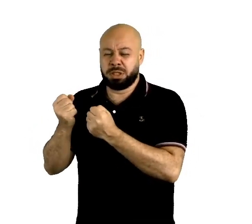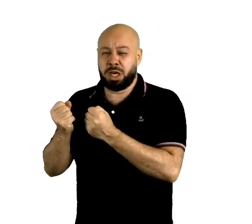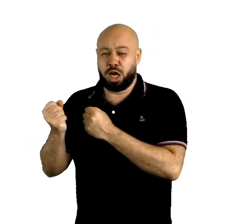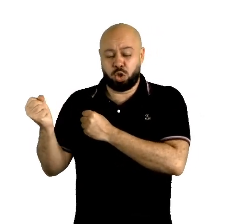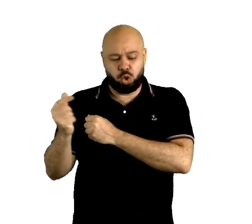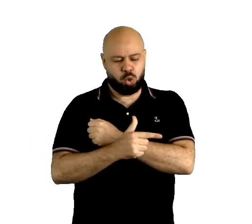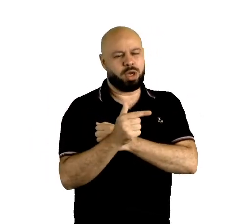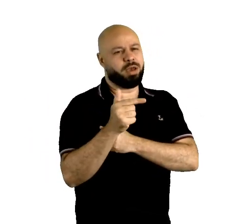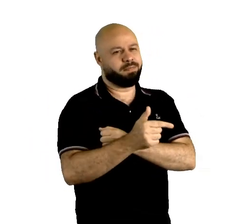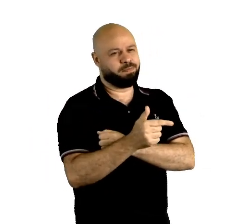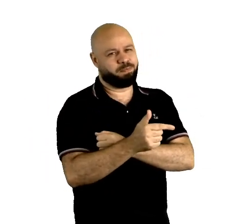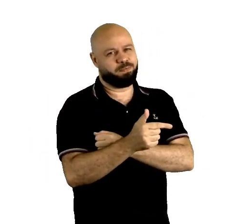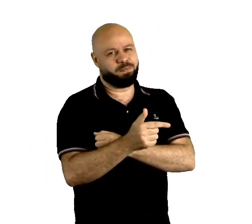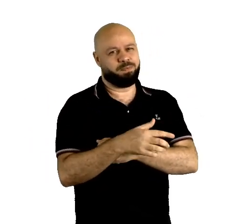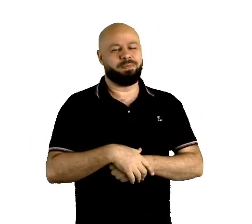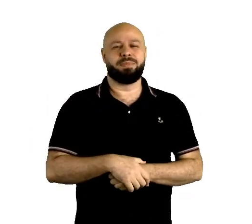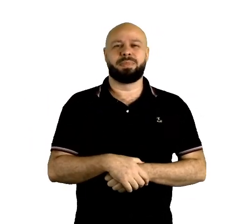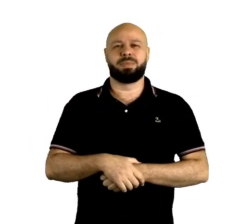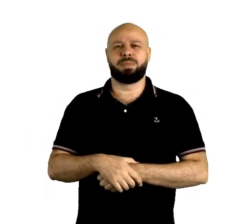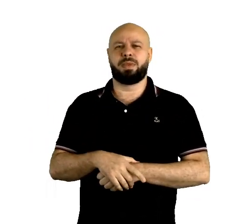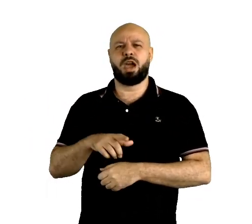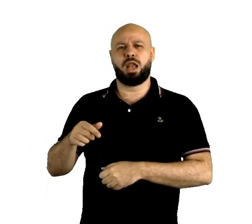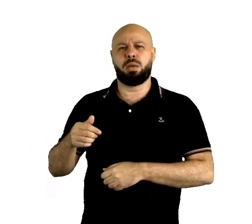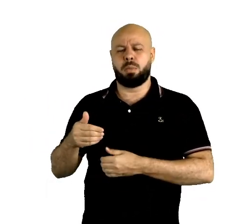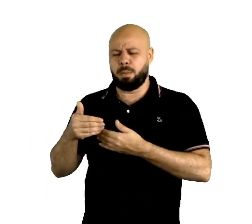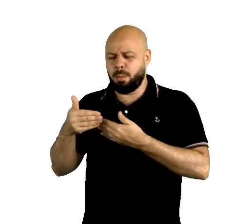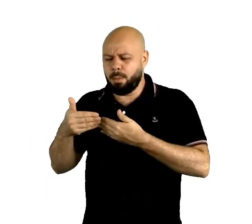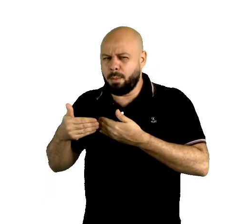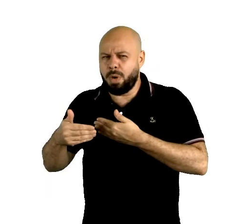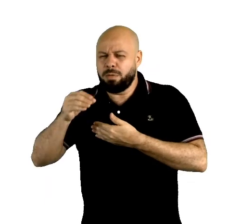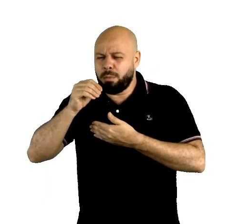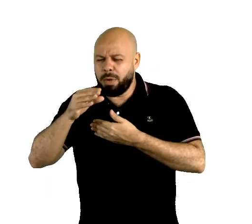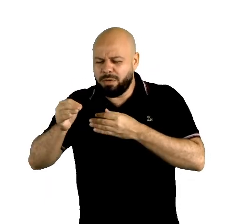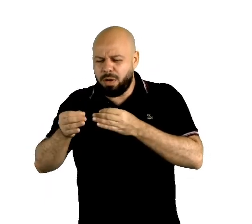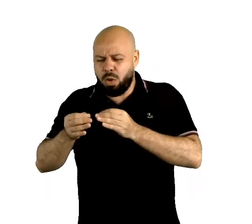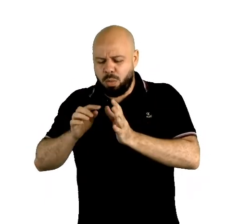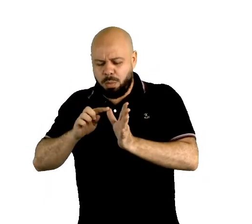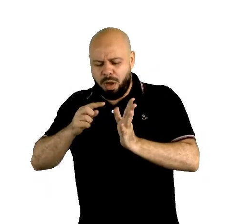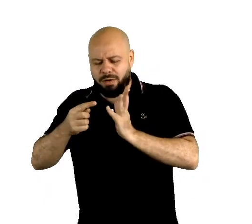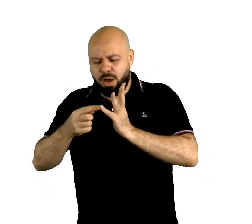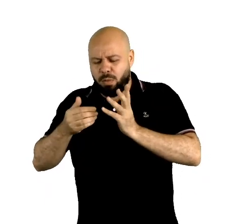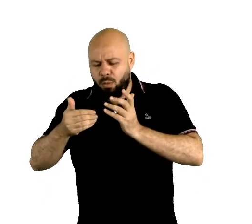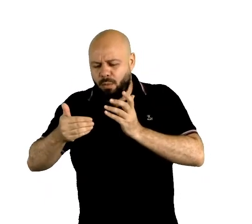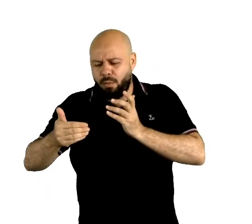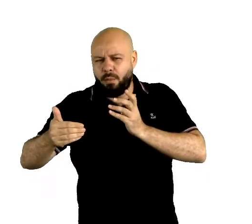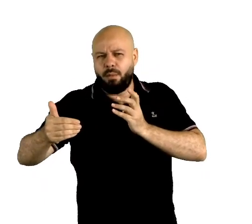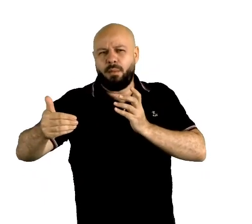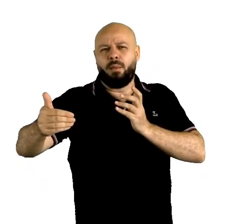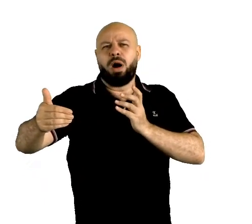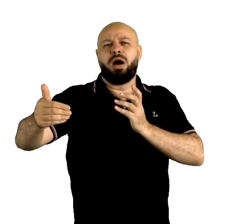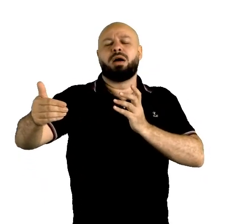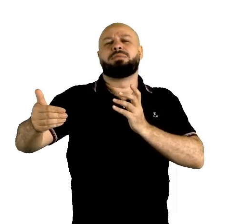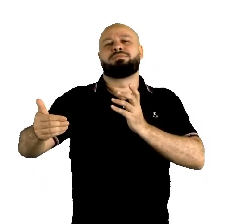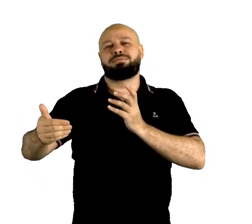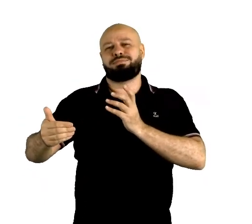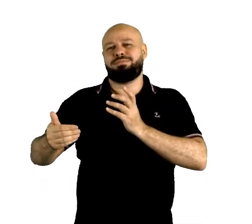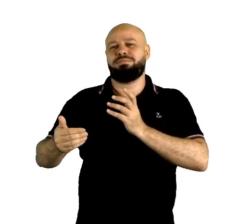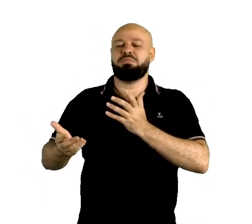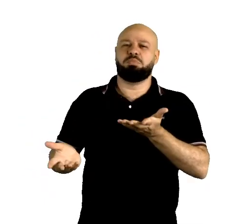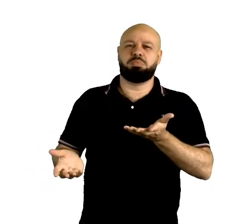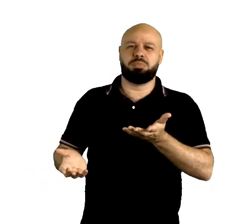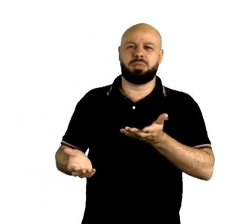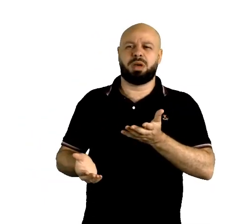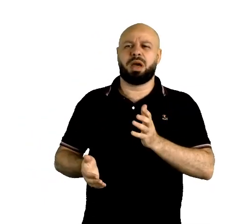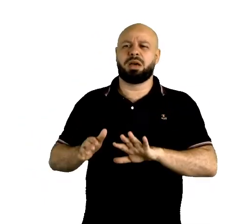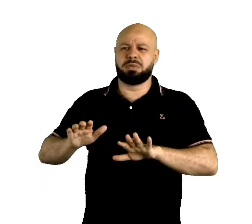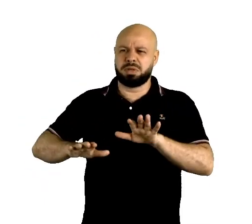americano. britânico, ele tende a alongar um pouco mais a vogal, em alguns casos. Em outros também, o R